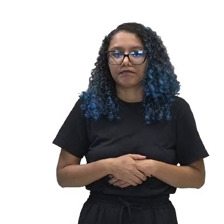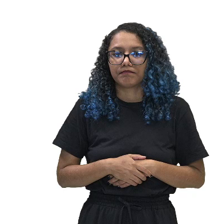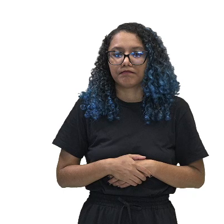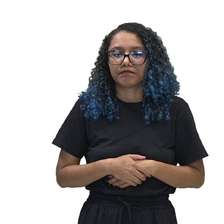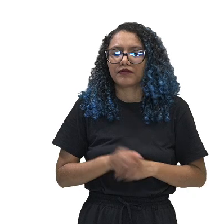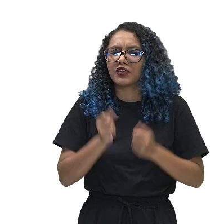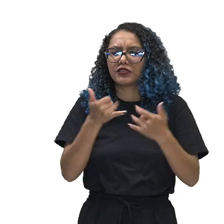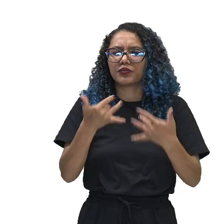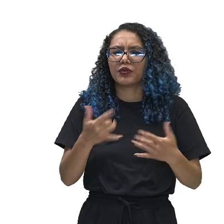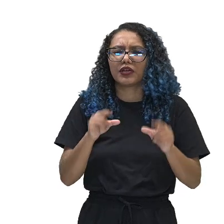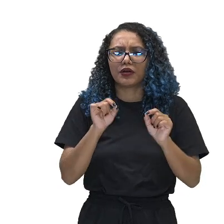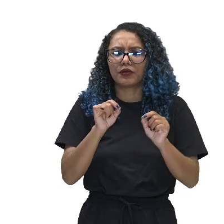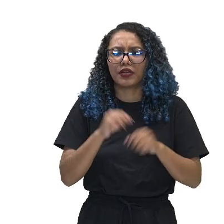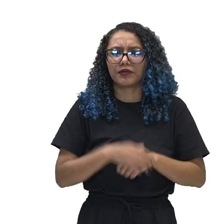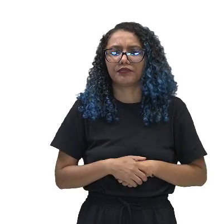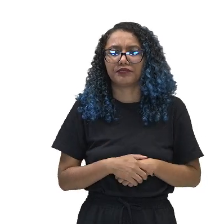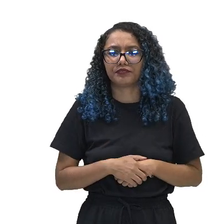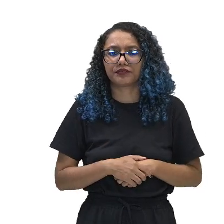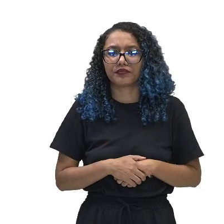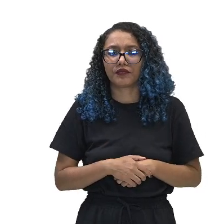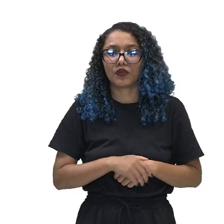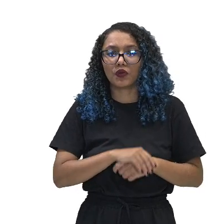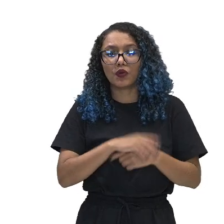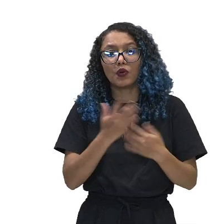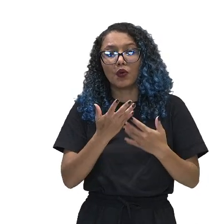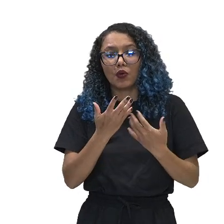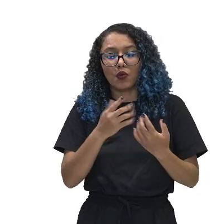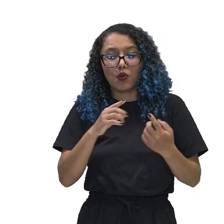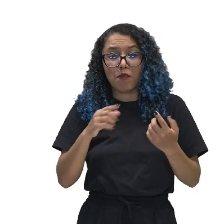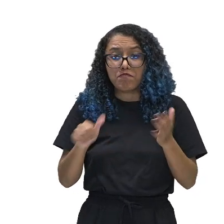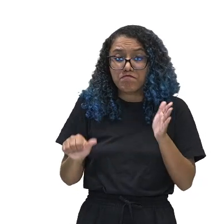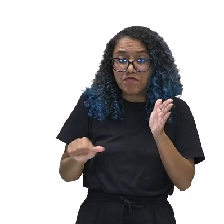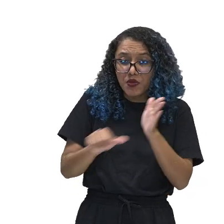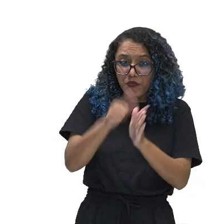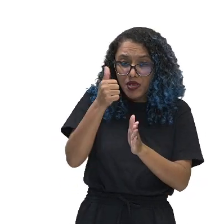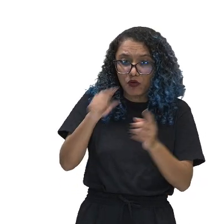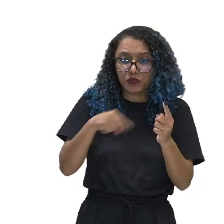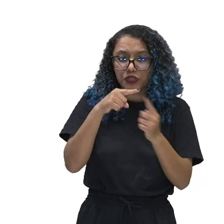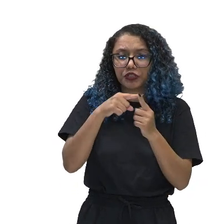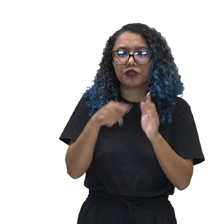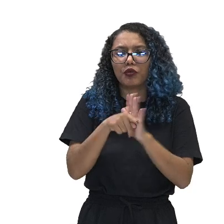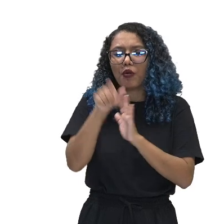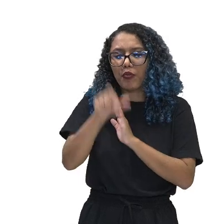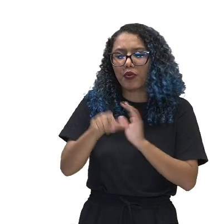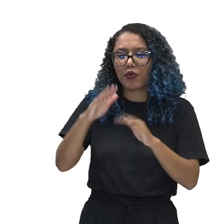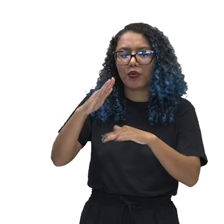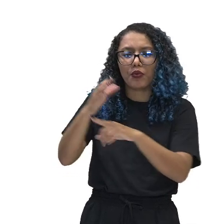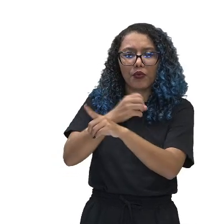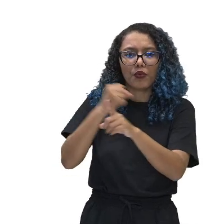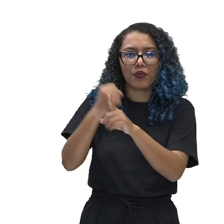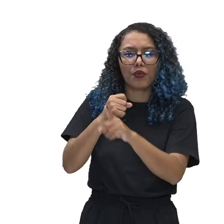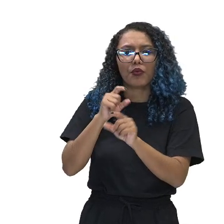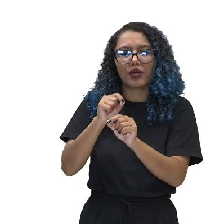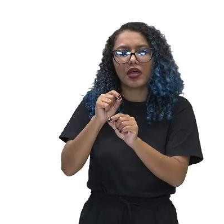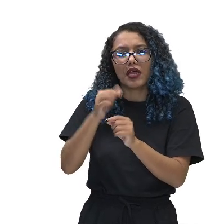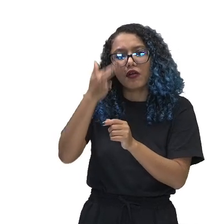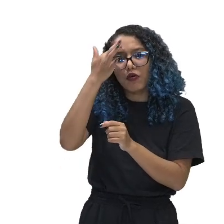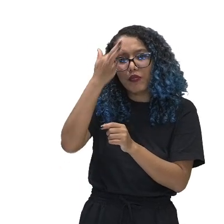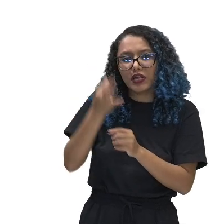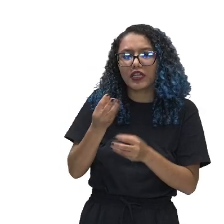princípua, isto é, primeira do sociólogo é compreender o sentido das ações sociais.